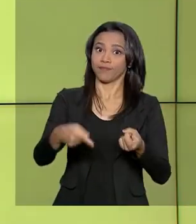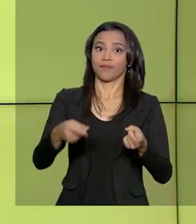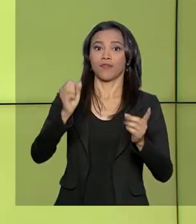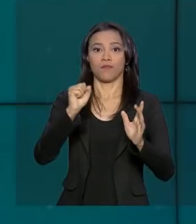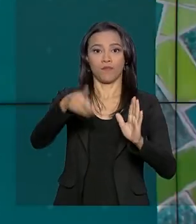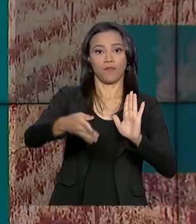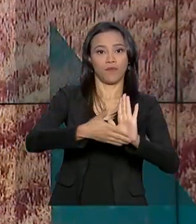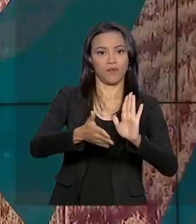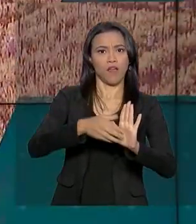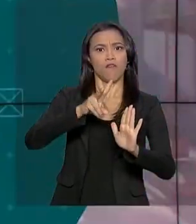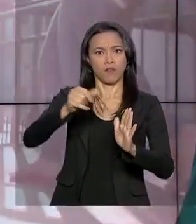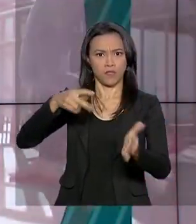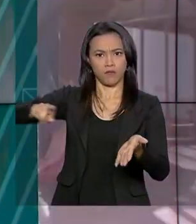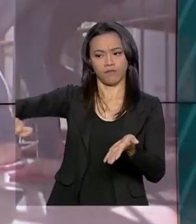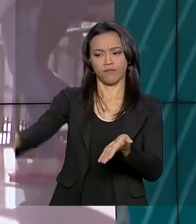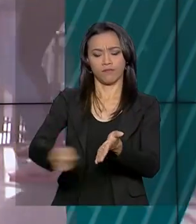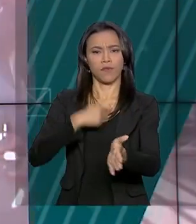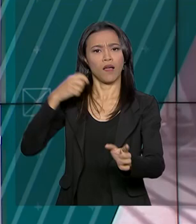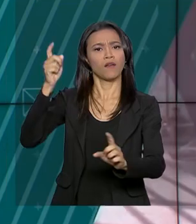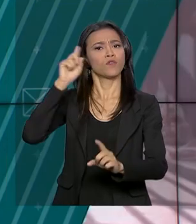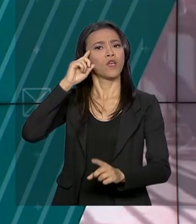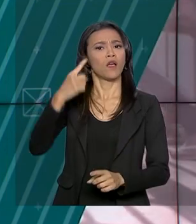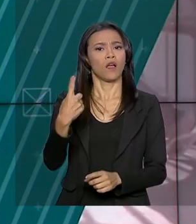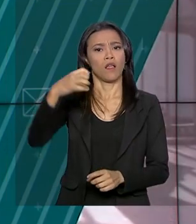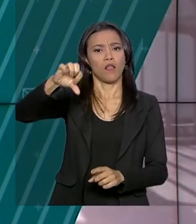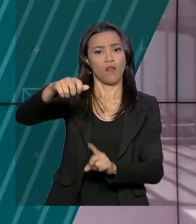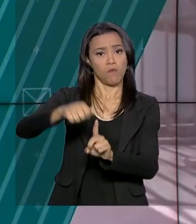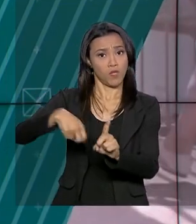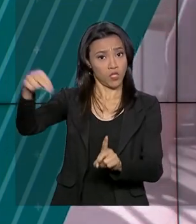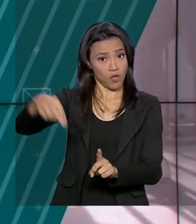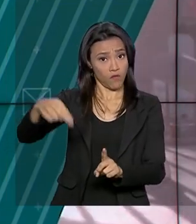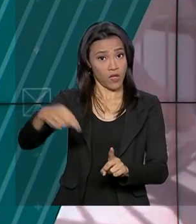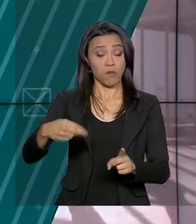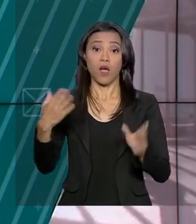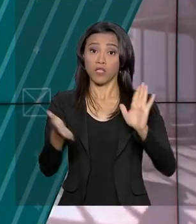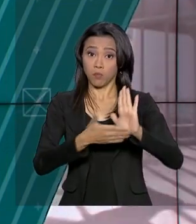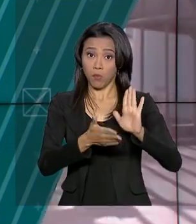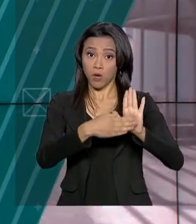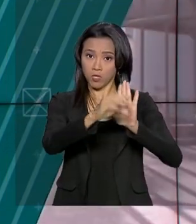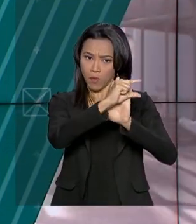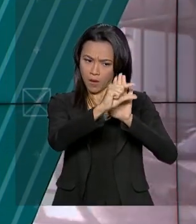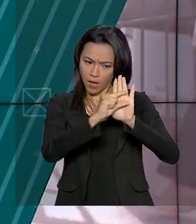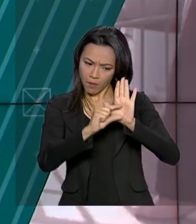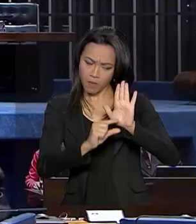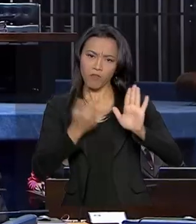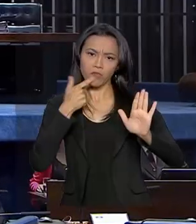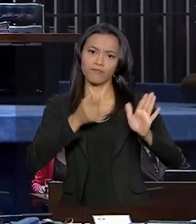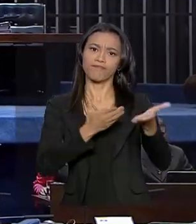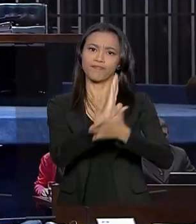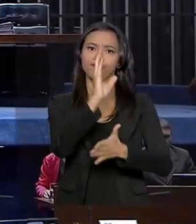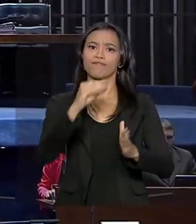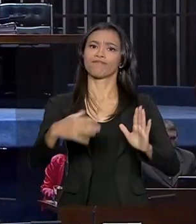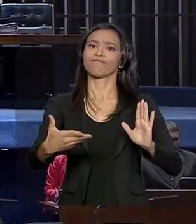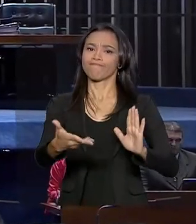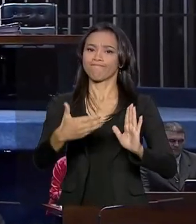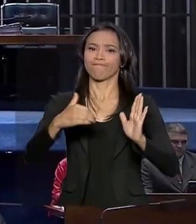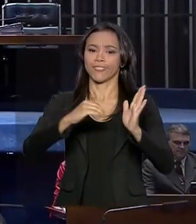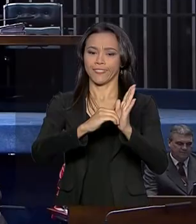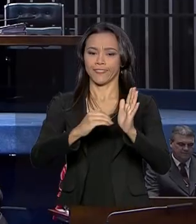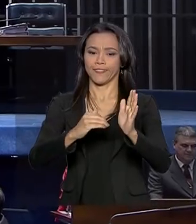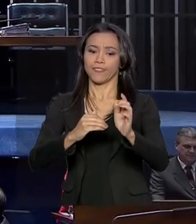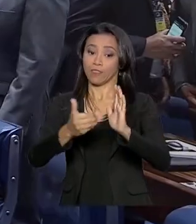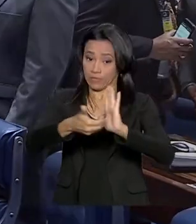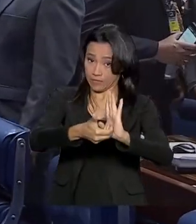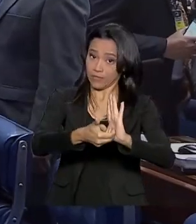19 de novembro. A proposta, com todos os destaques, foi aprovada no Senado. O governo fechou um